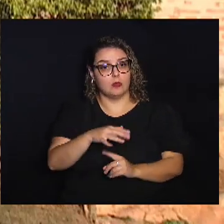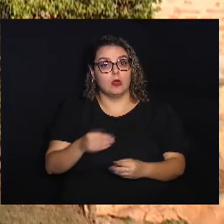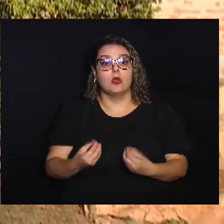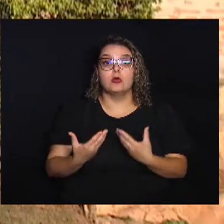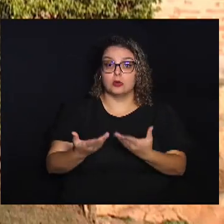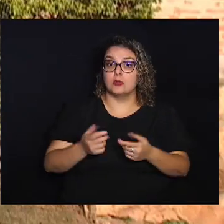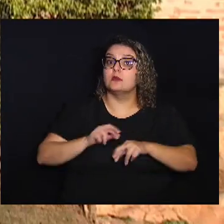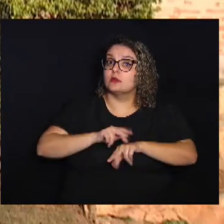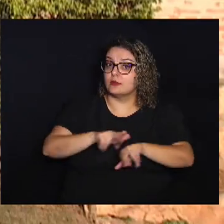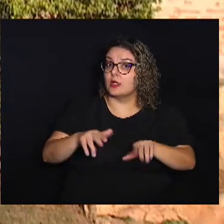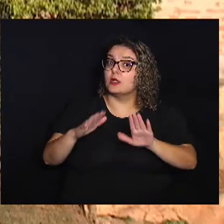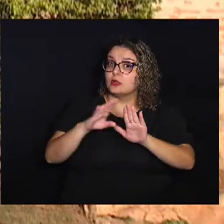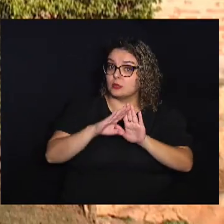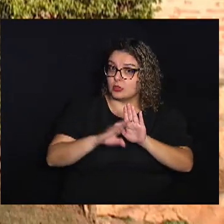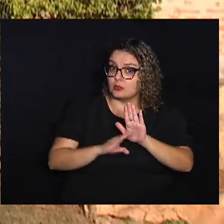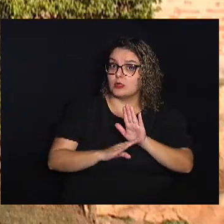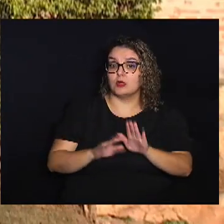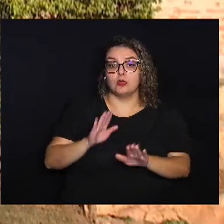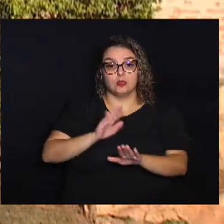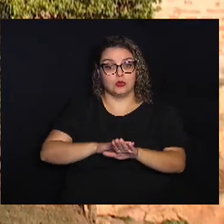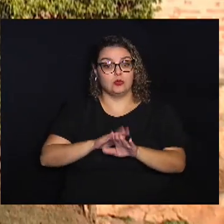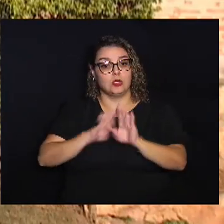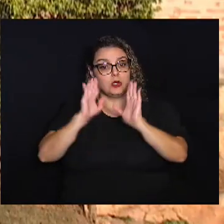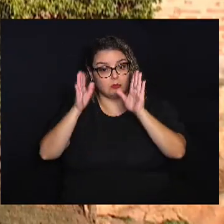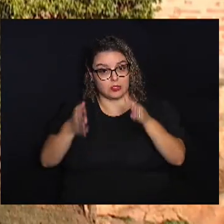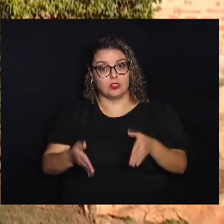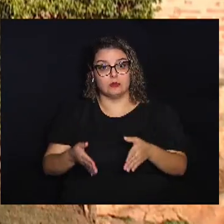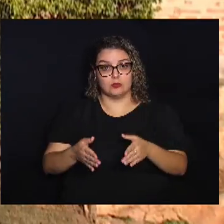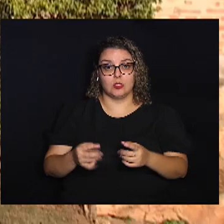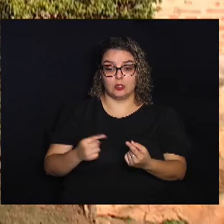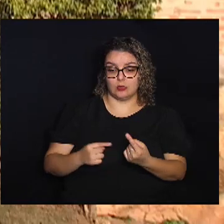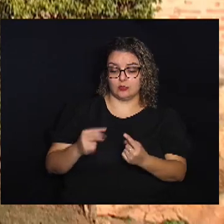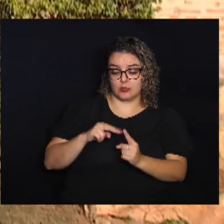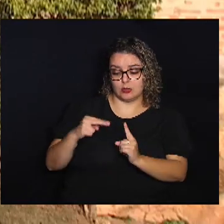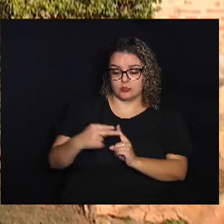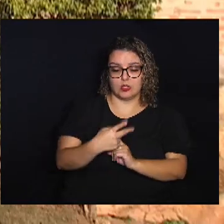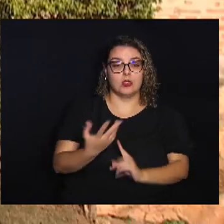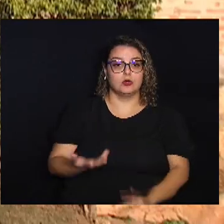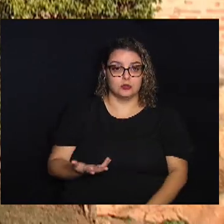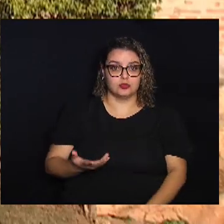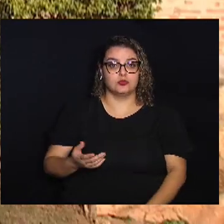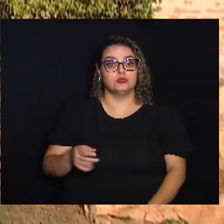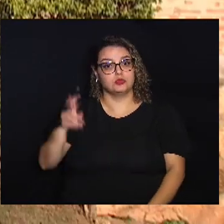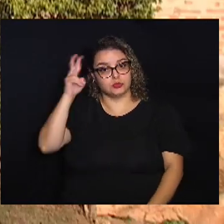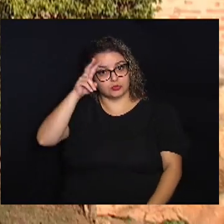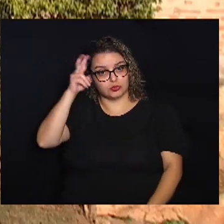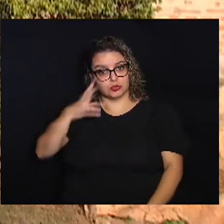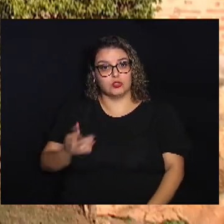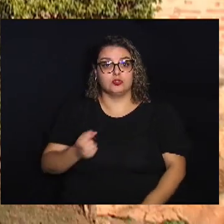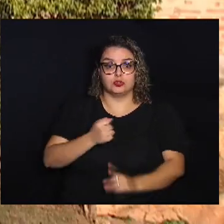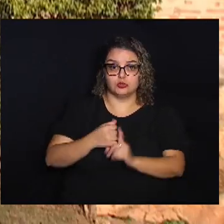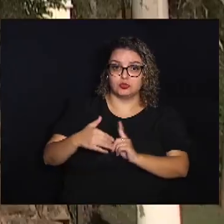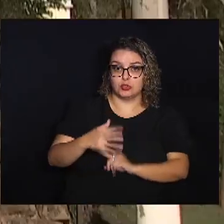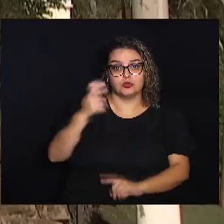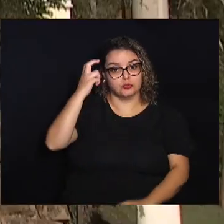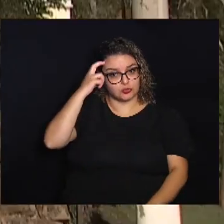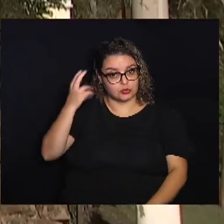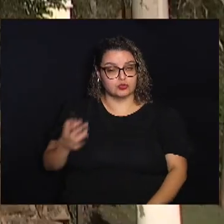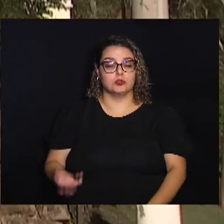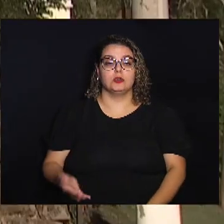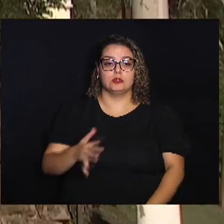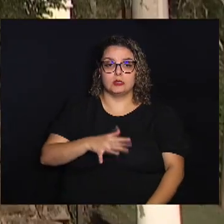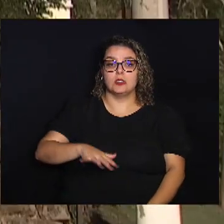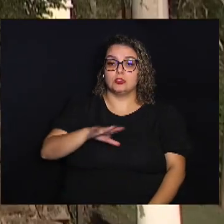vasta programação Com atividades Voltadas para os aspectos Históricos Socioambientais E culturais Do município De Campinas